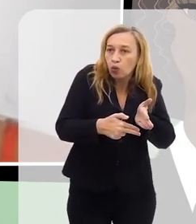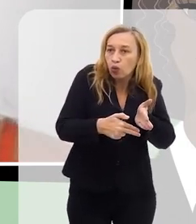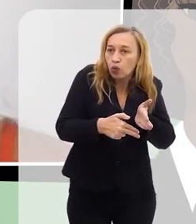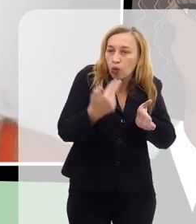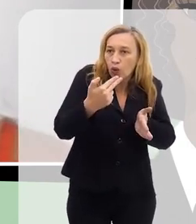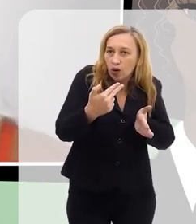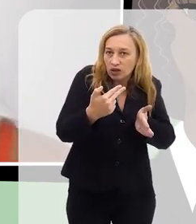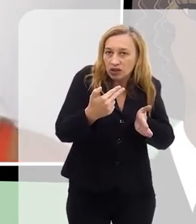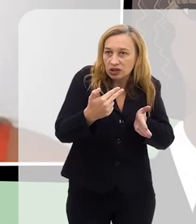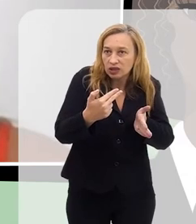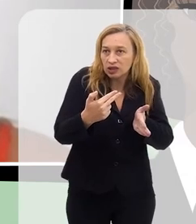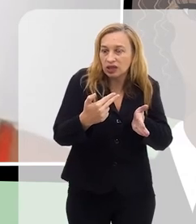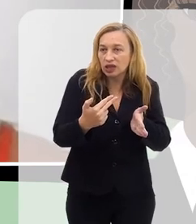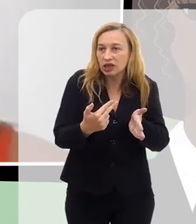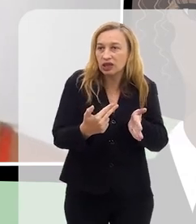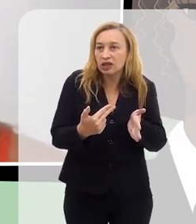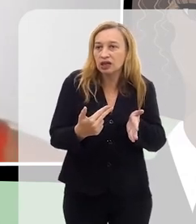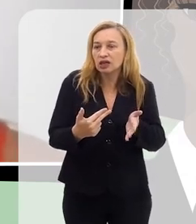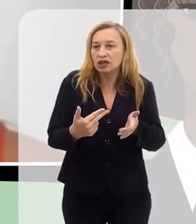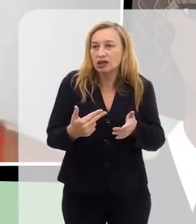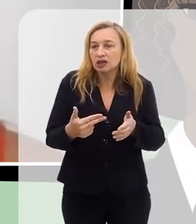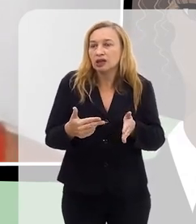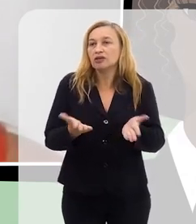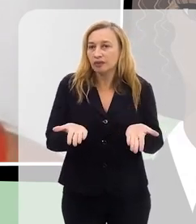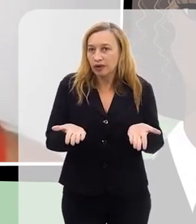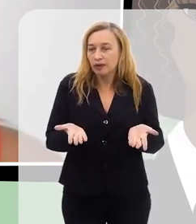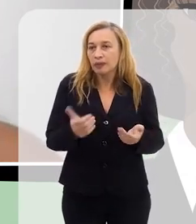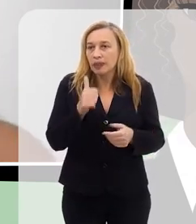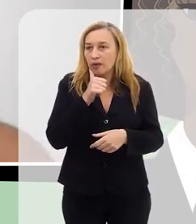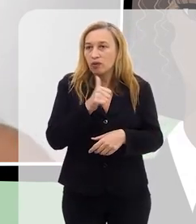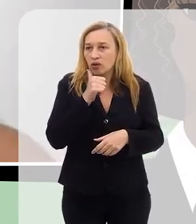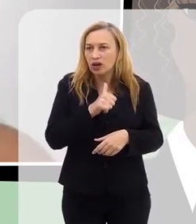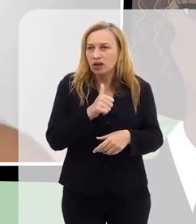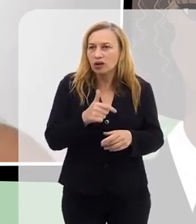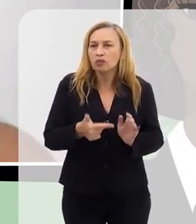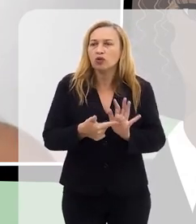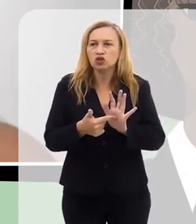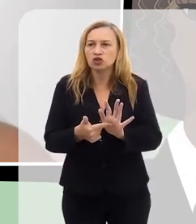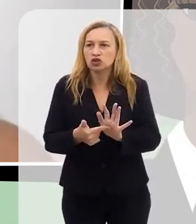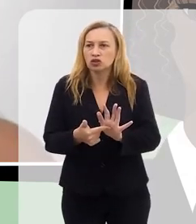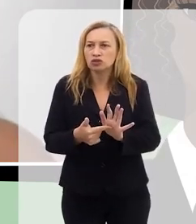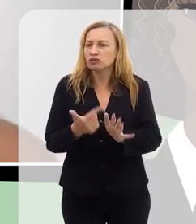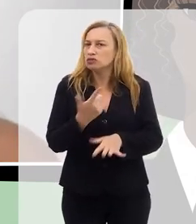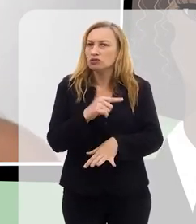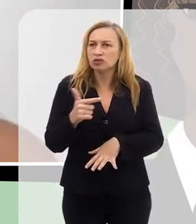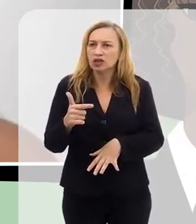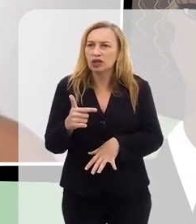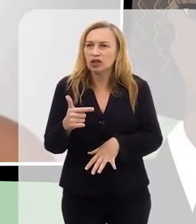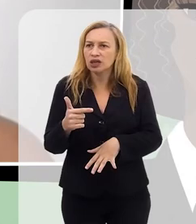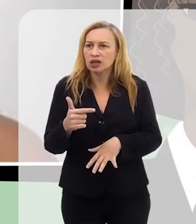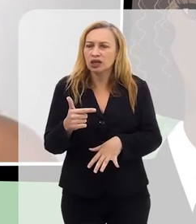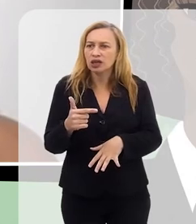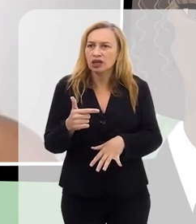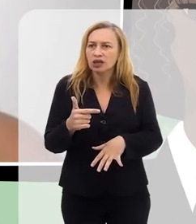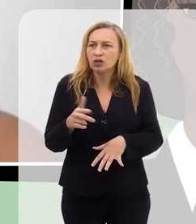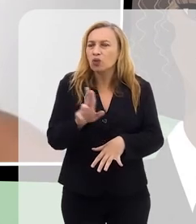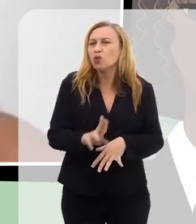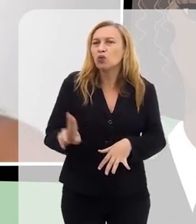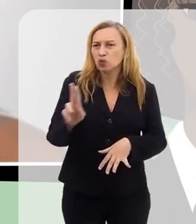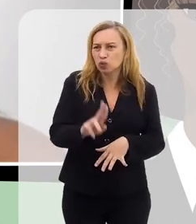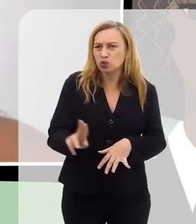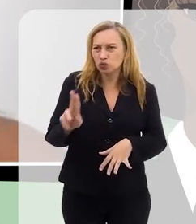feito no períneo da mulher, a gente já tem evidência suficiente provando que não há benefícios na